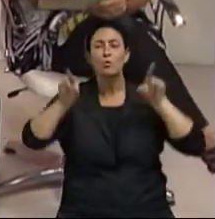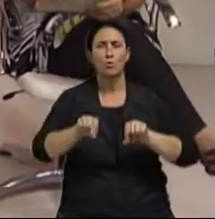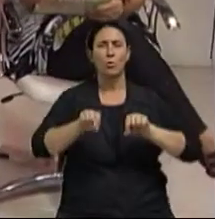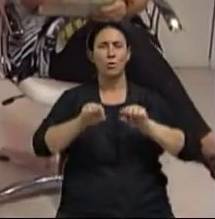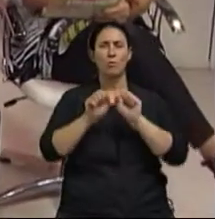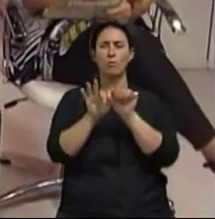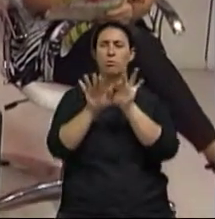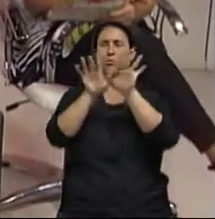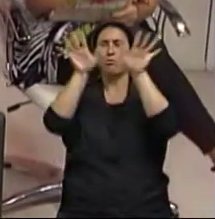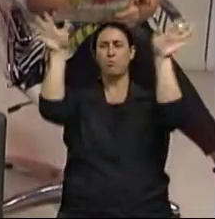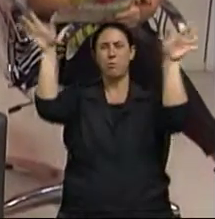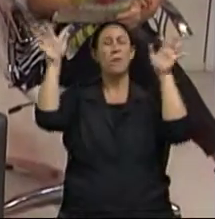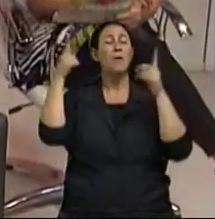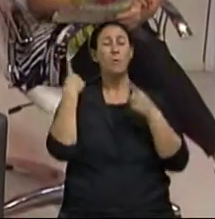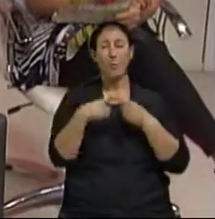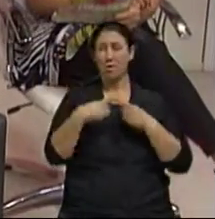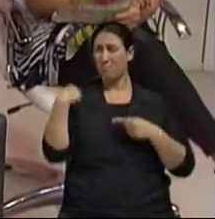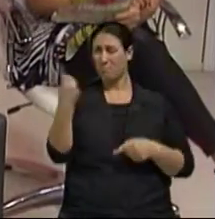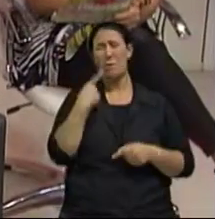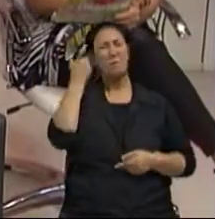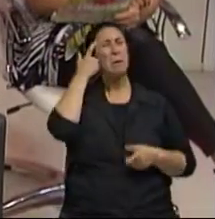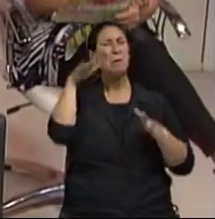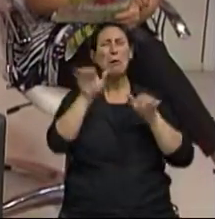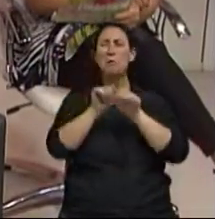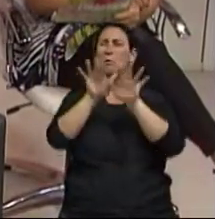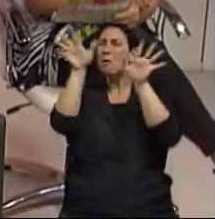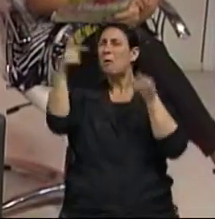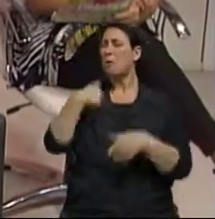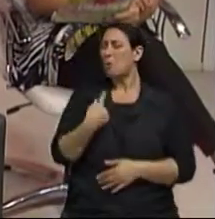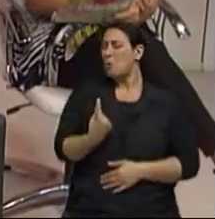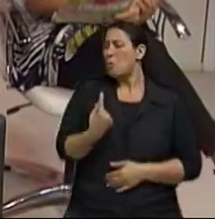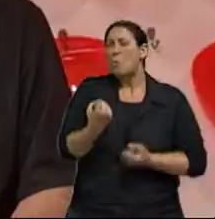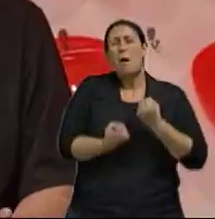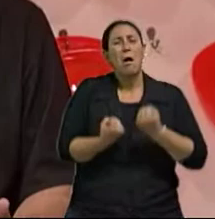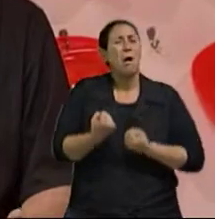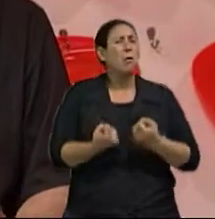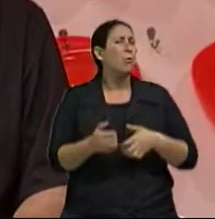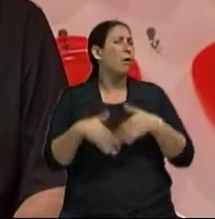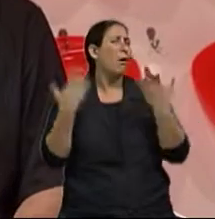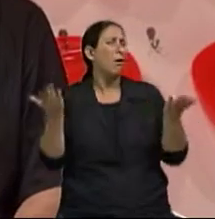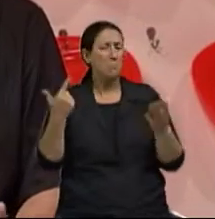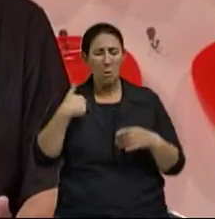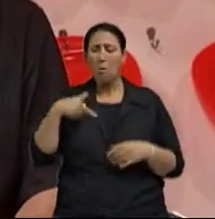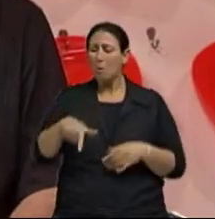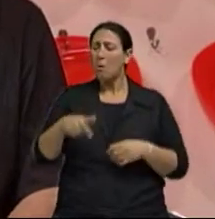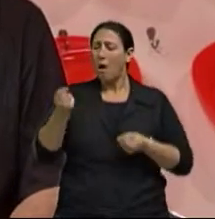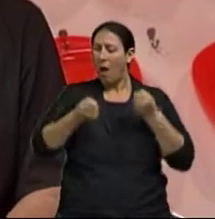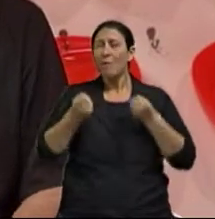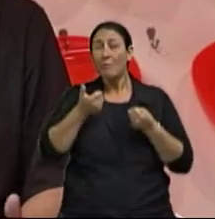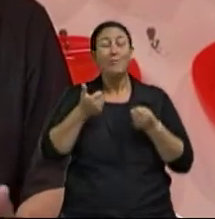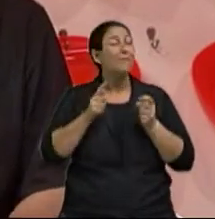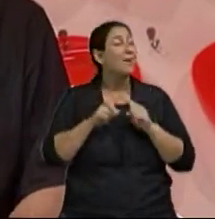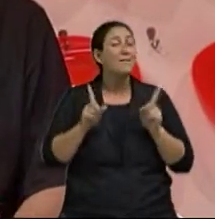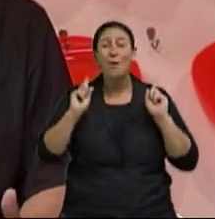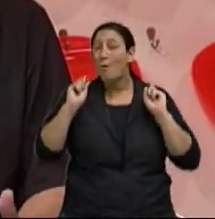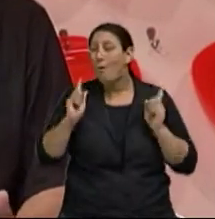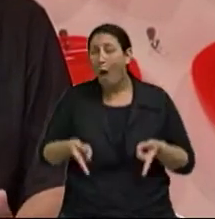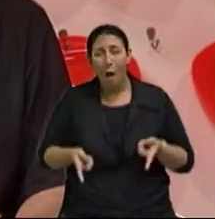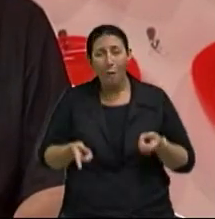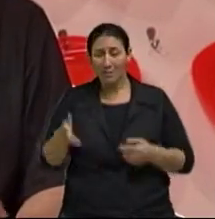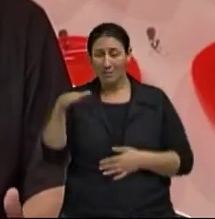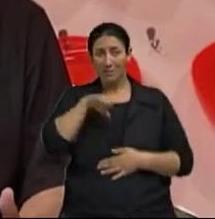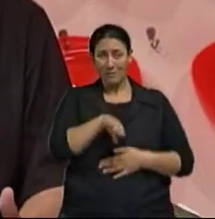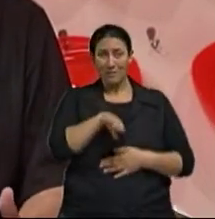poluição, por mais que a gente pense Ah, mas eu tenho um carro, eu não estou poluindo, não Mas na medida em que ele está naquele trânsito